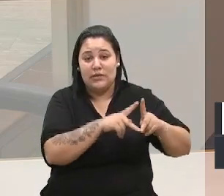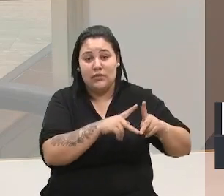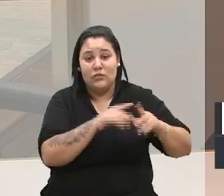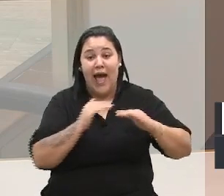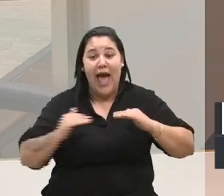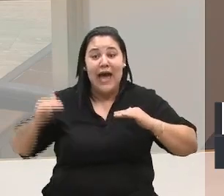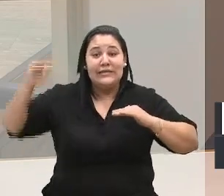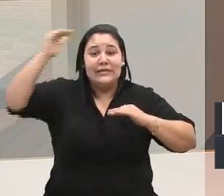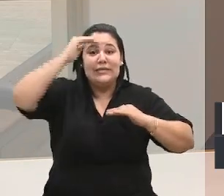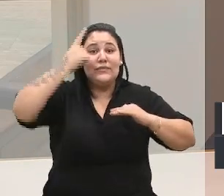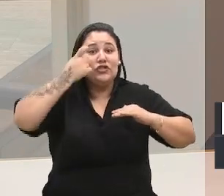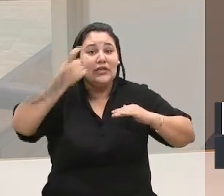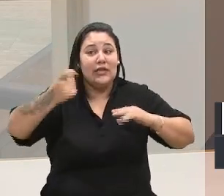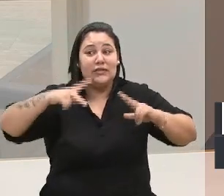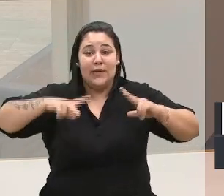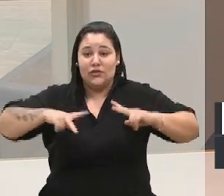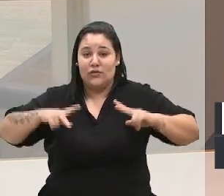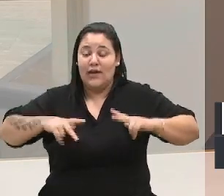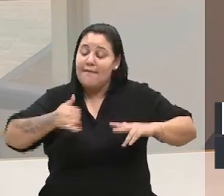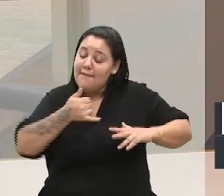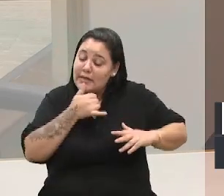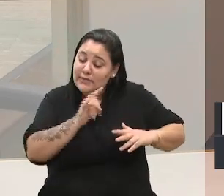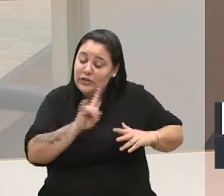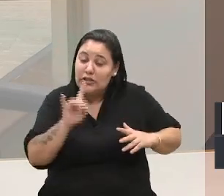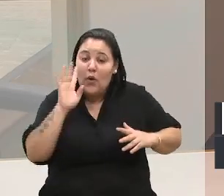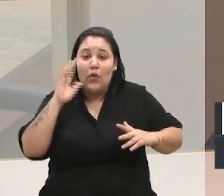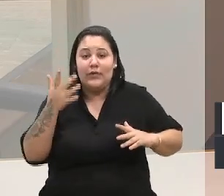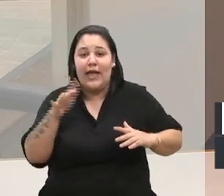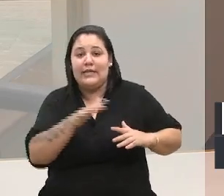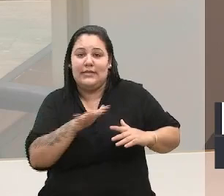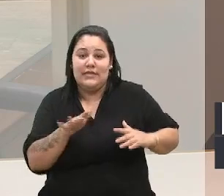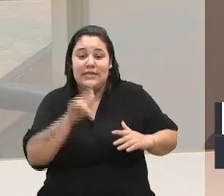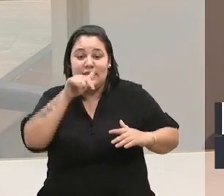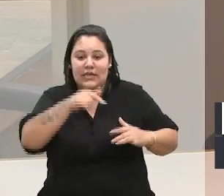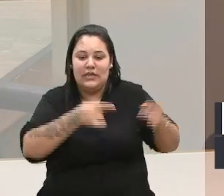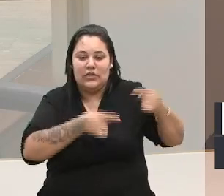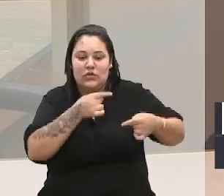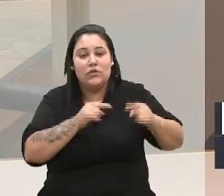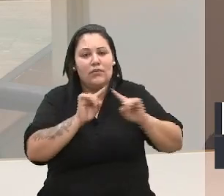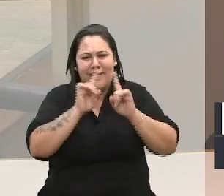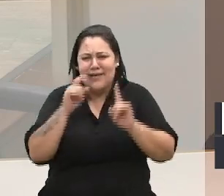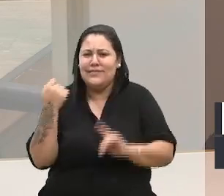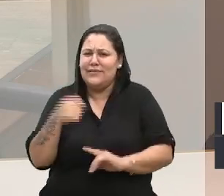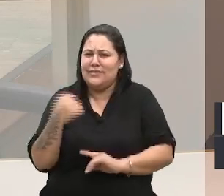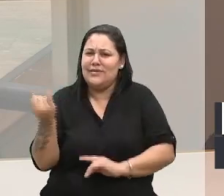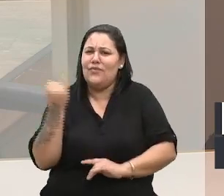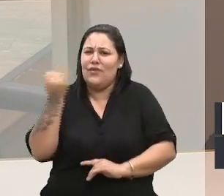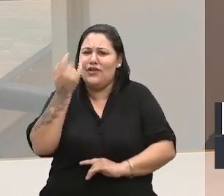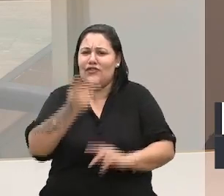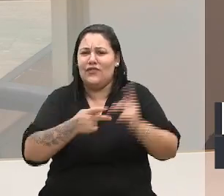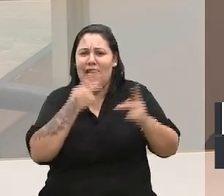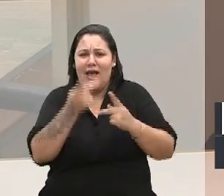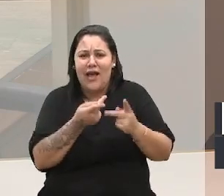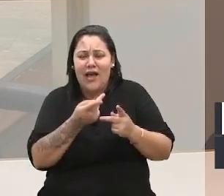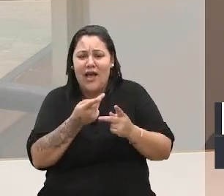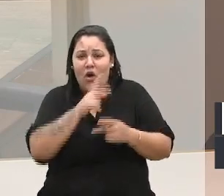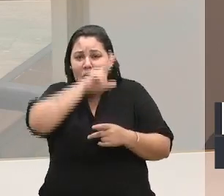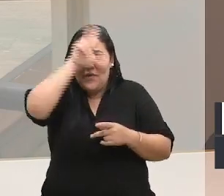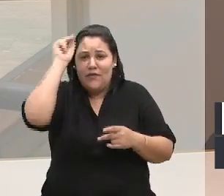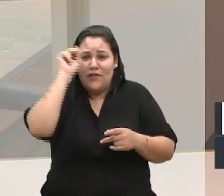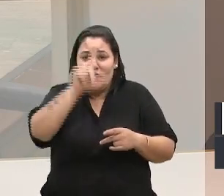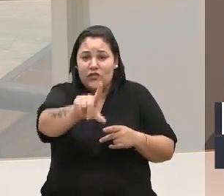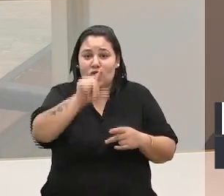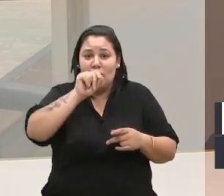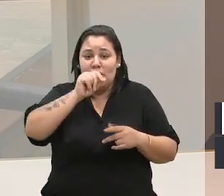que infelizmente nem sempre acontece nessas discussões aqui na casa. Mas a gente precisa salientar, o prefeito foi eleito para atuar pelos